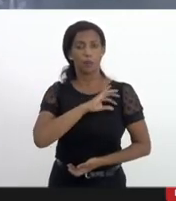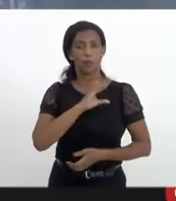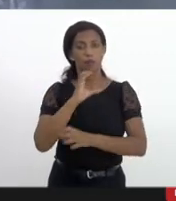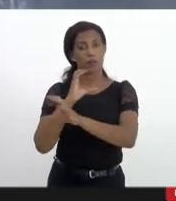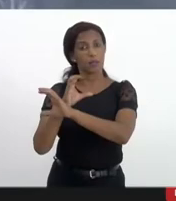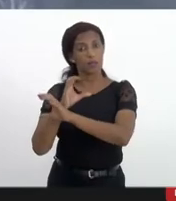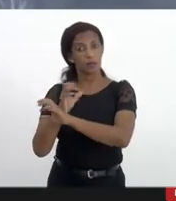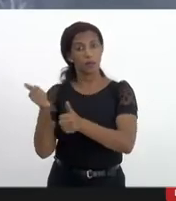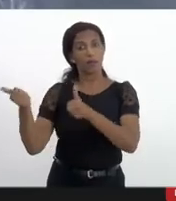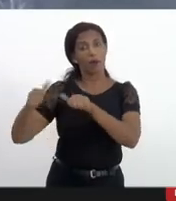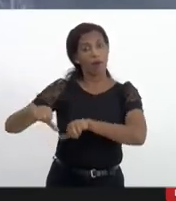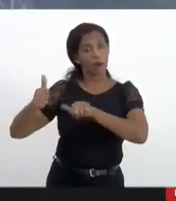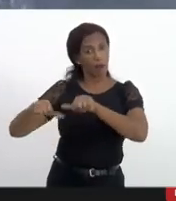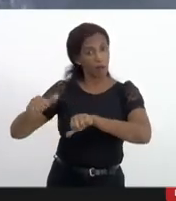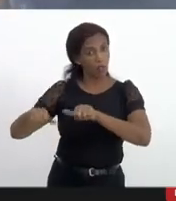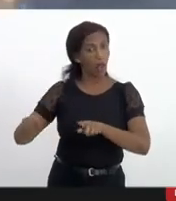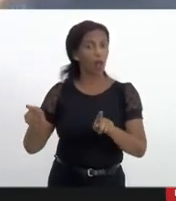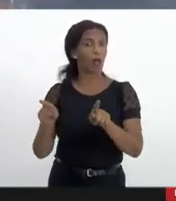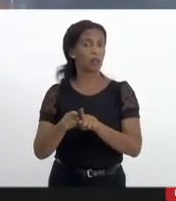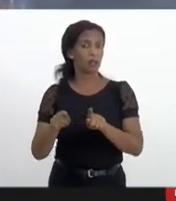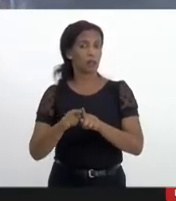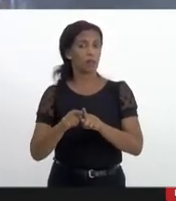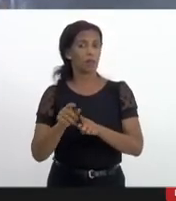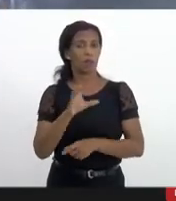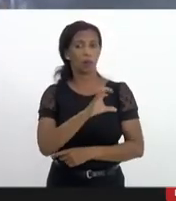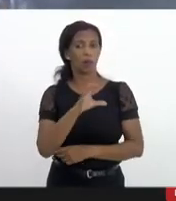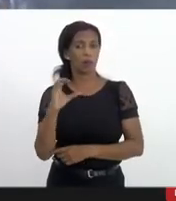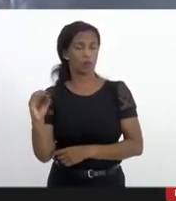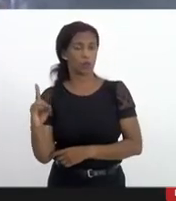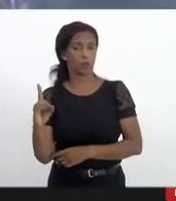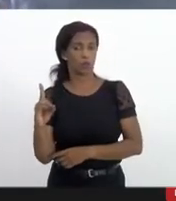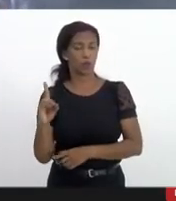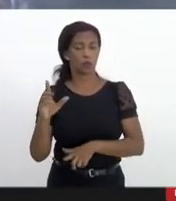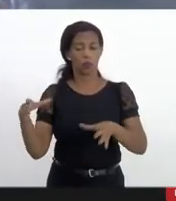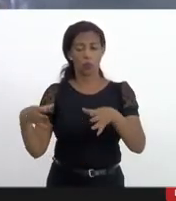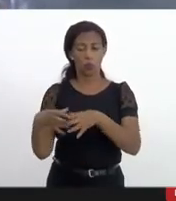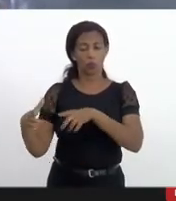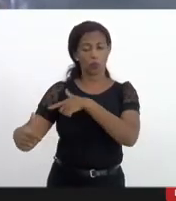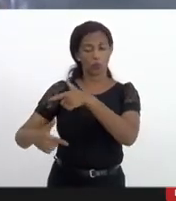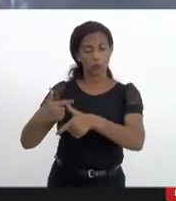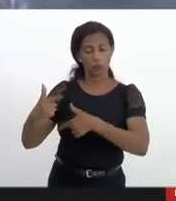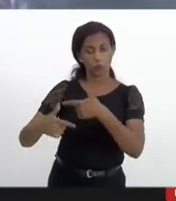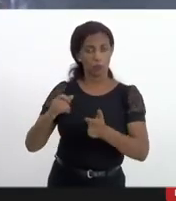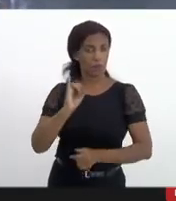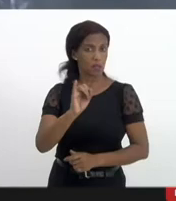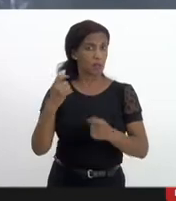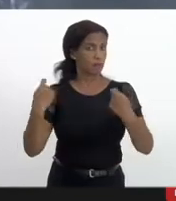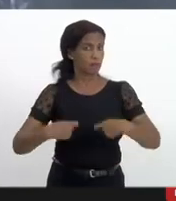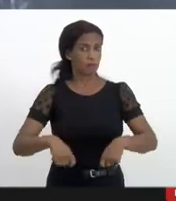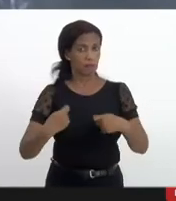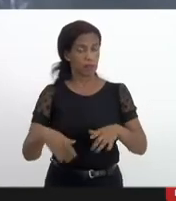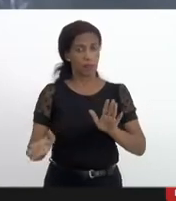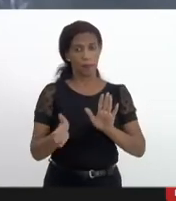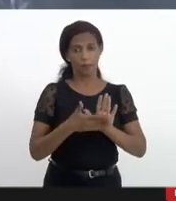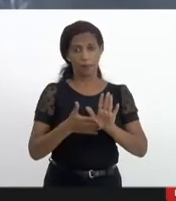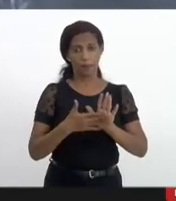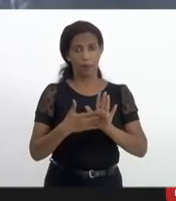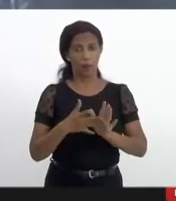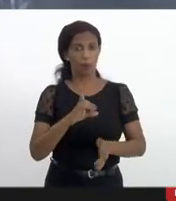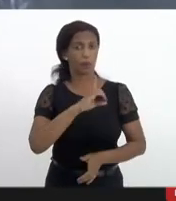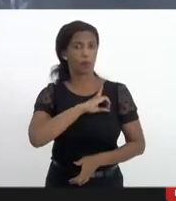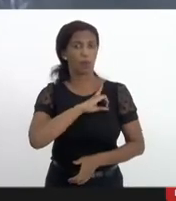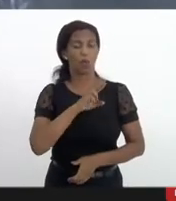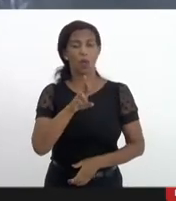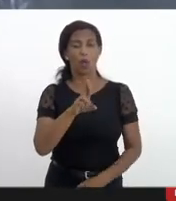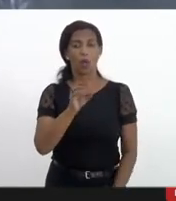vamos avaliar também no bode da coordenação do grupo de trabalho se há necessidade se há próprio o delegado